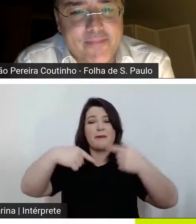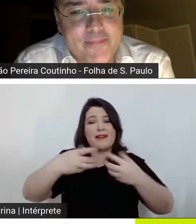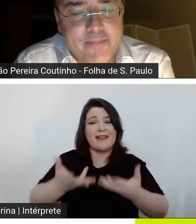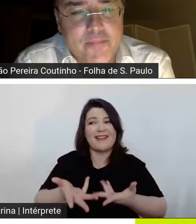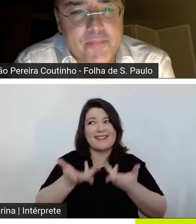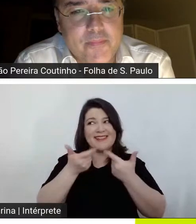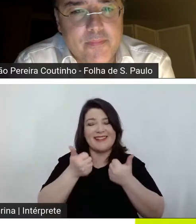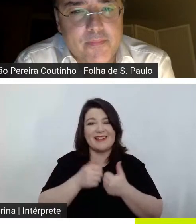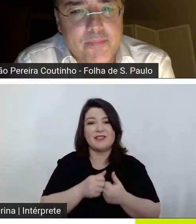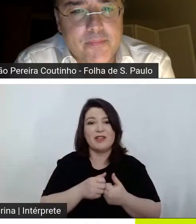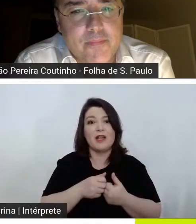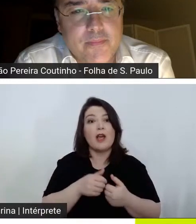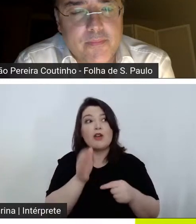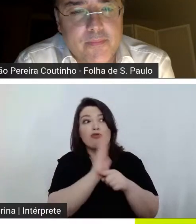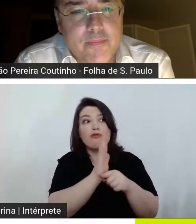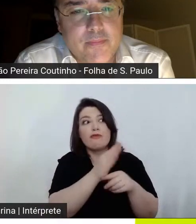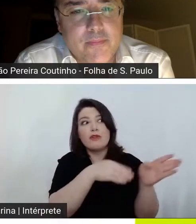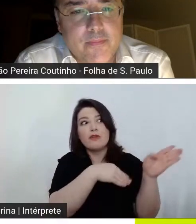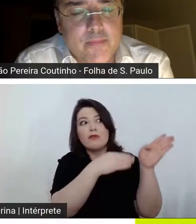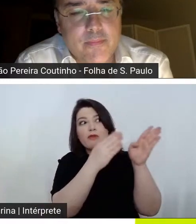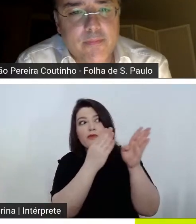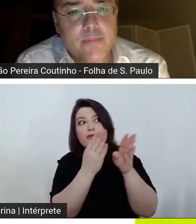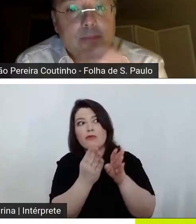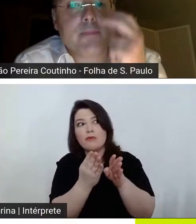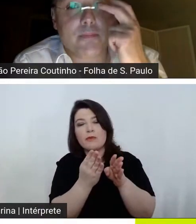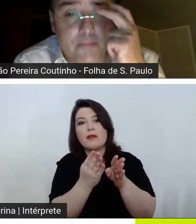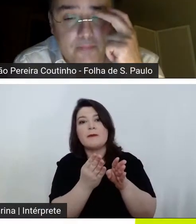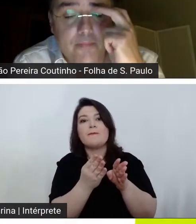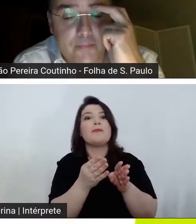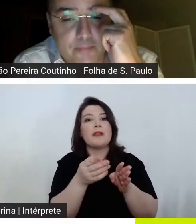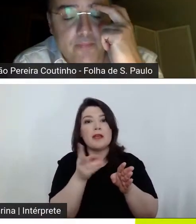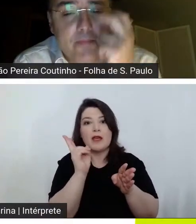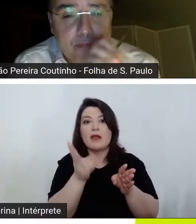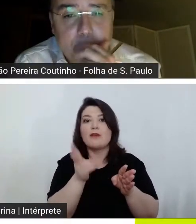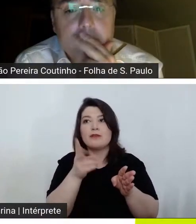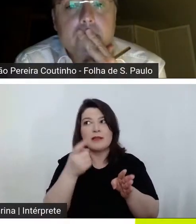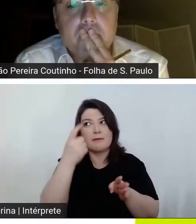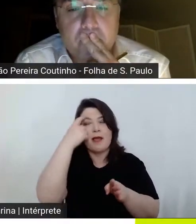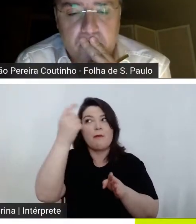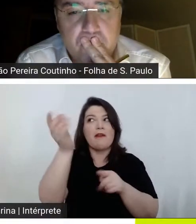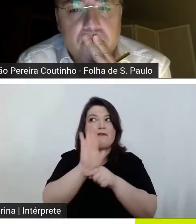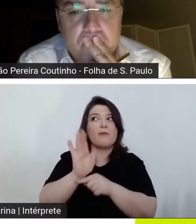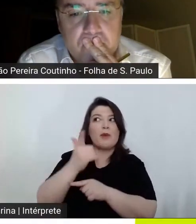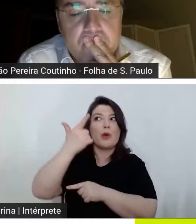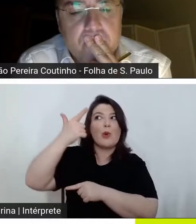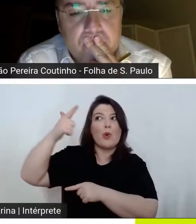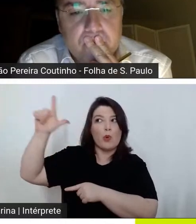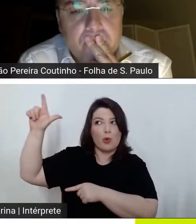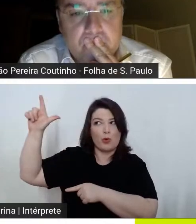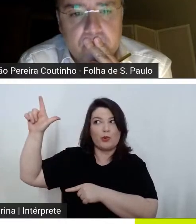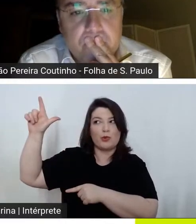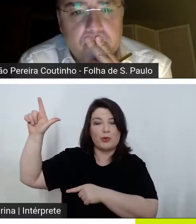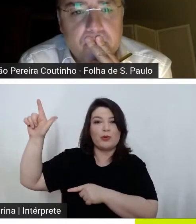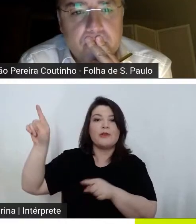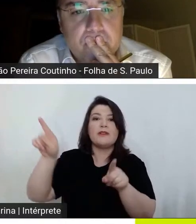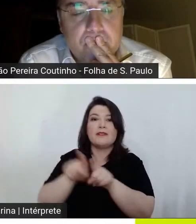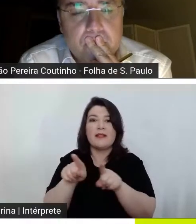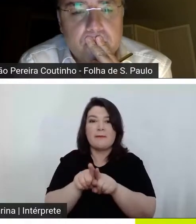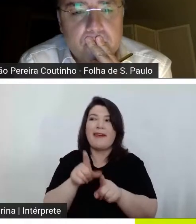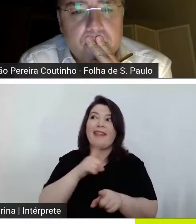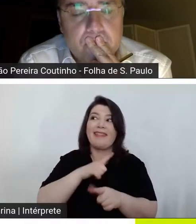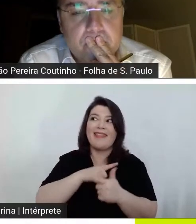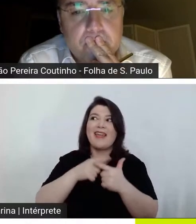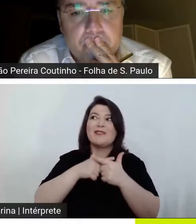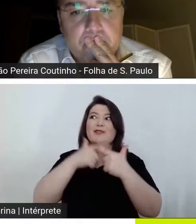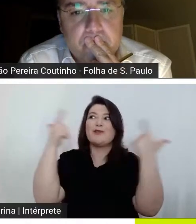eu me lembrei muito do match point do Woody Allen que também tem a questão da sorte e a bolinha tem uma